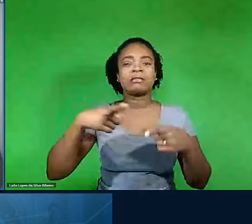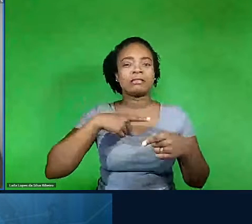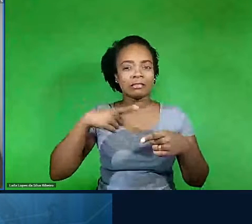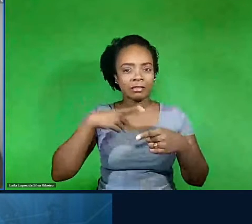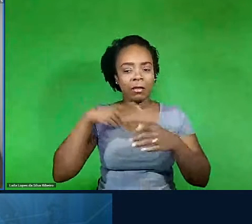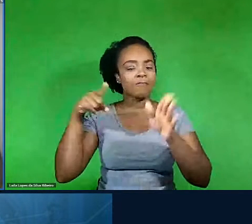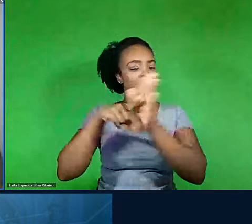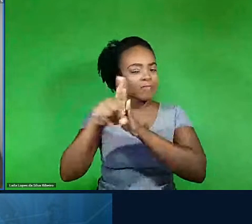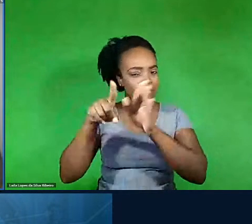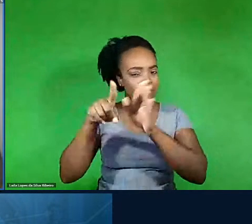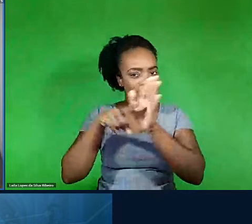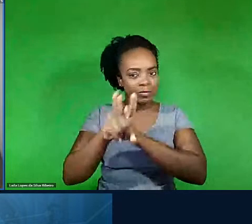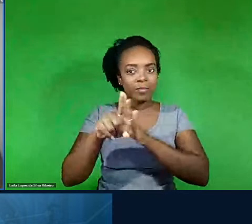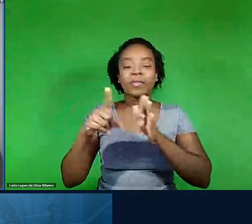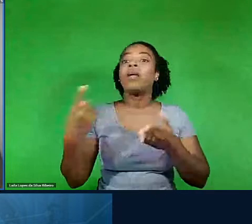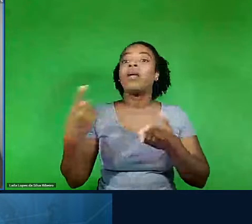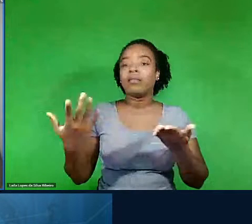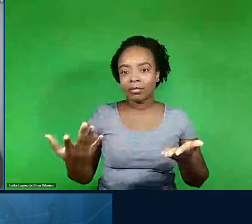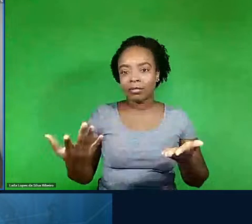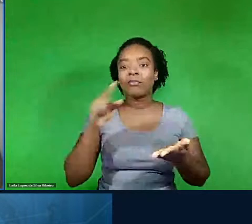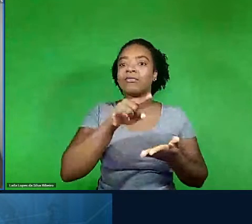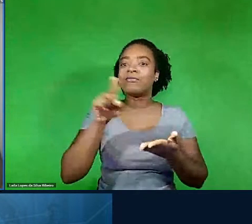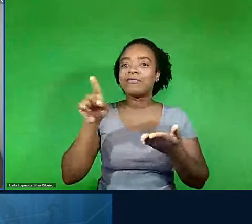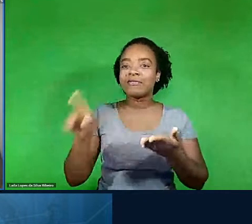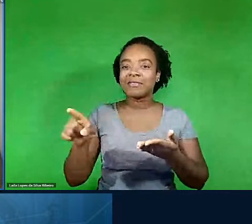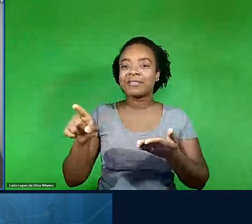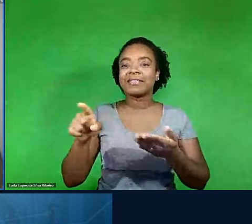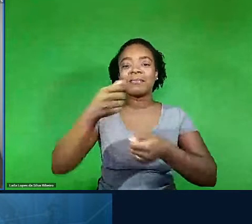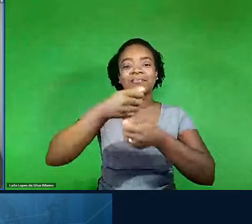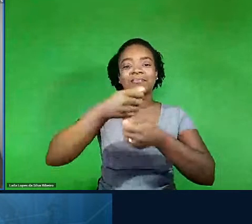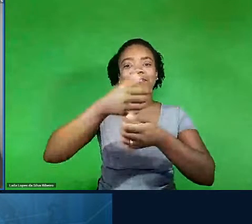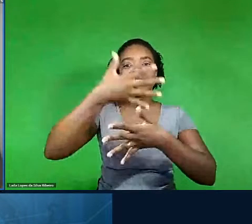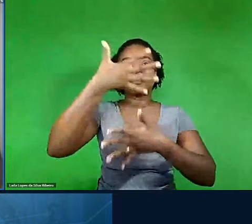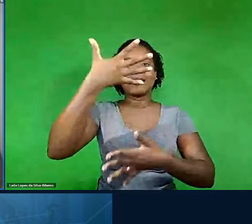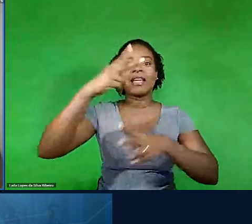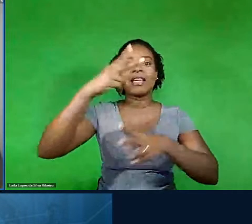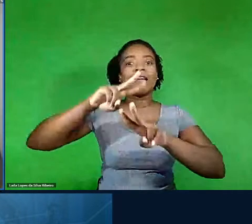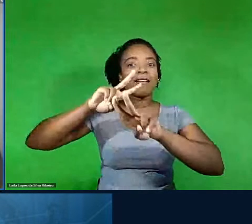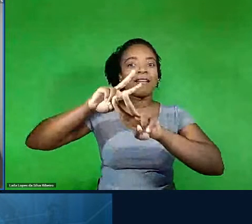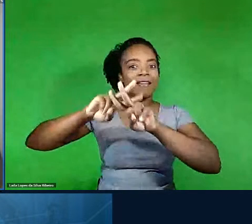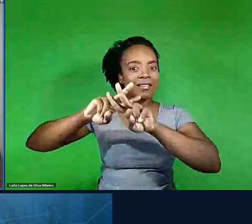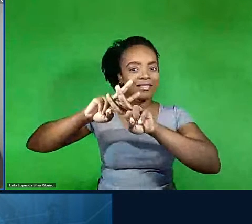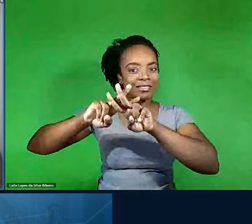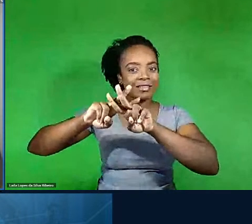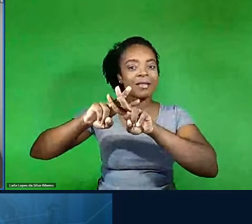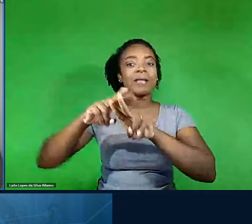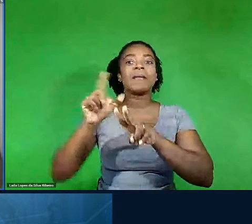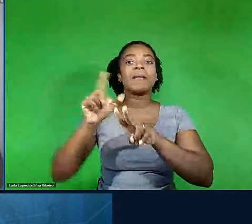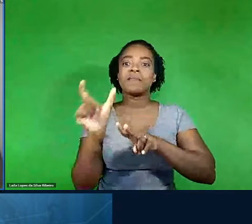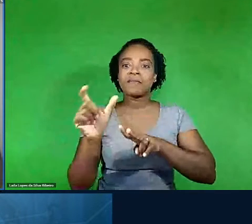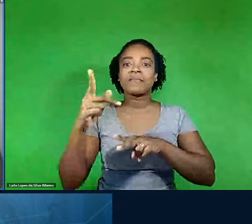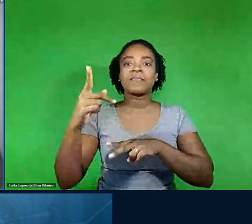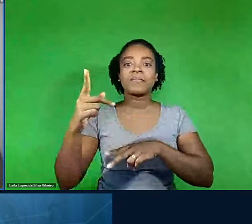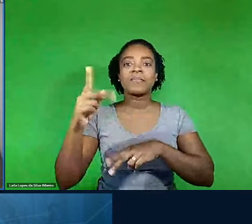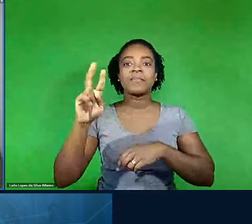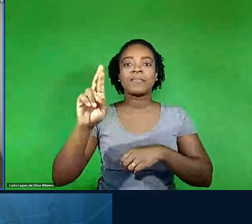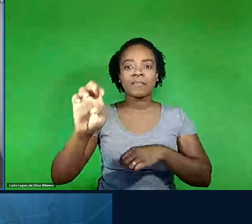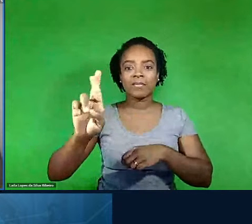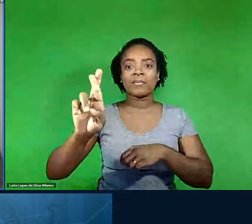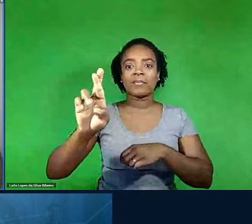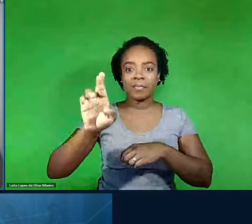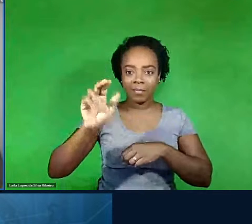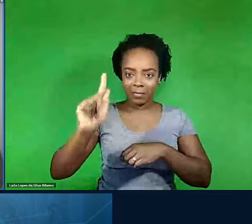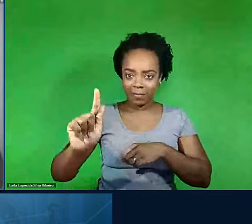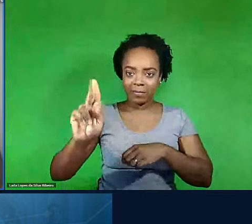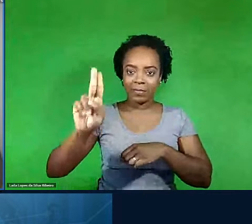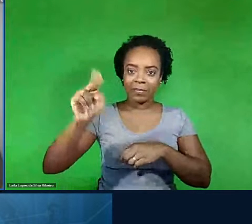esqueçam de colocar hashtag pergunta, para depois no final da fala do professor e da professora nós podemos